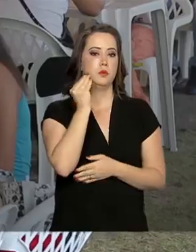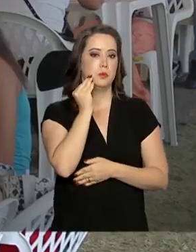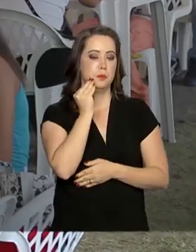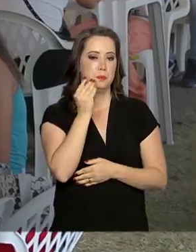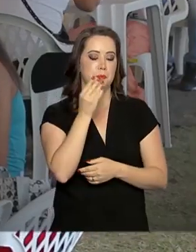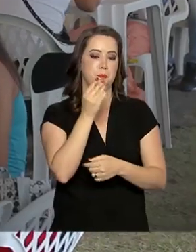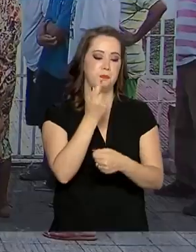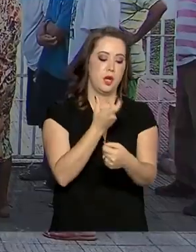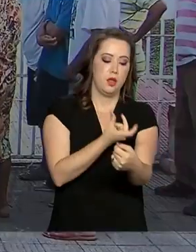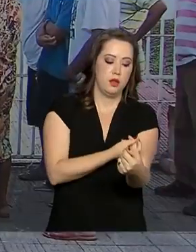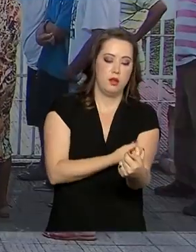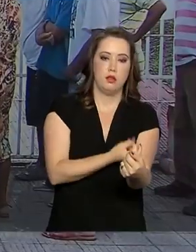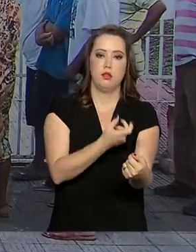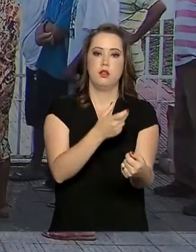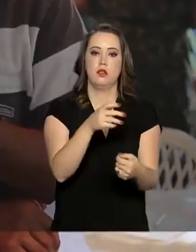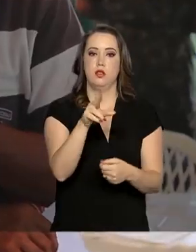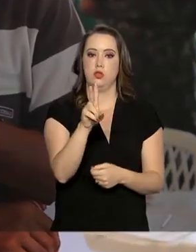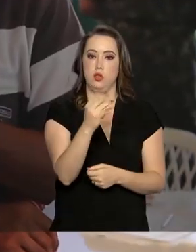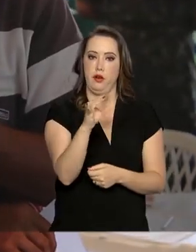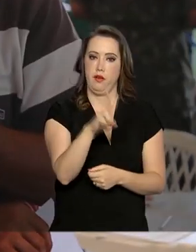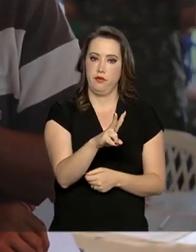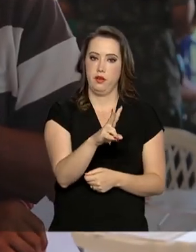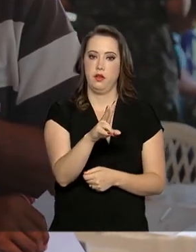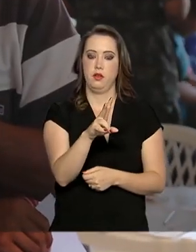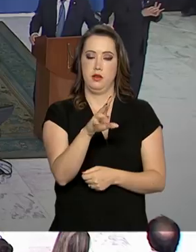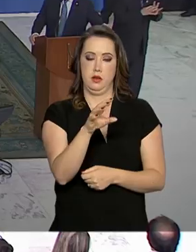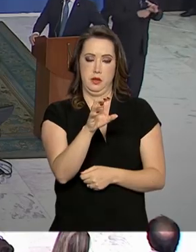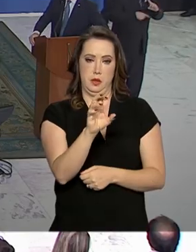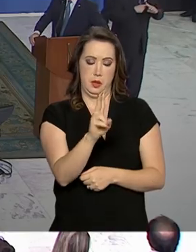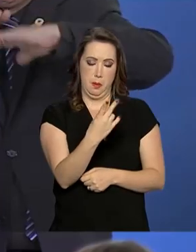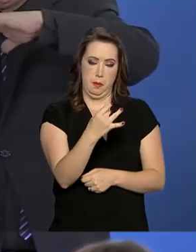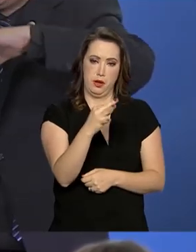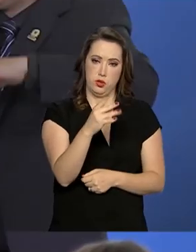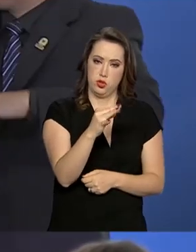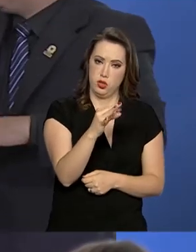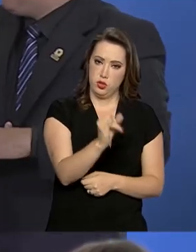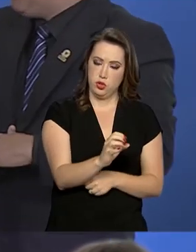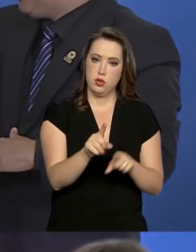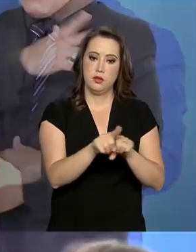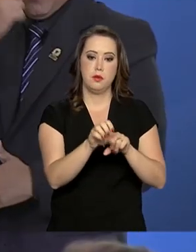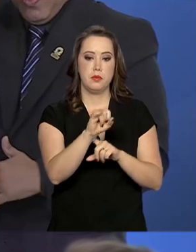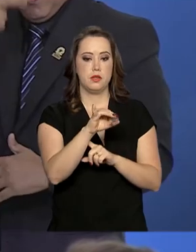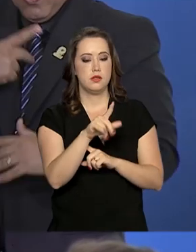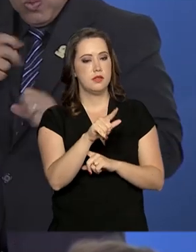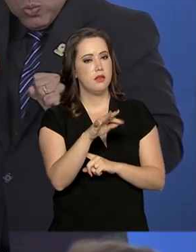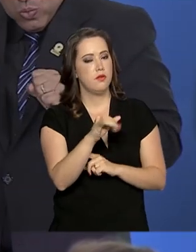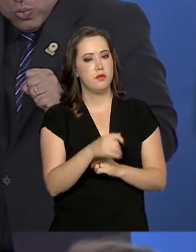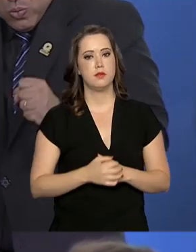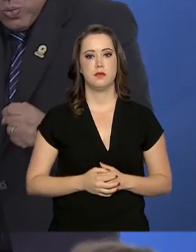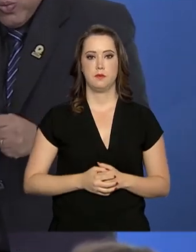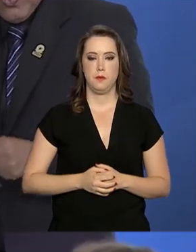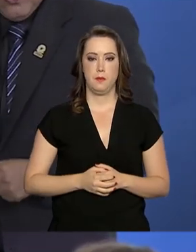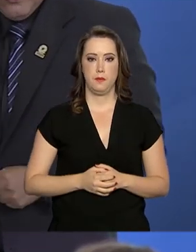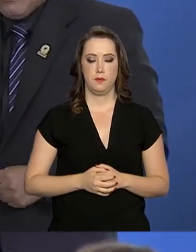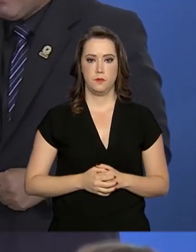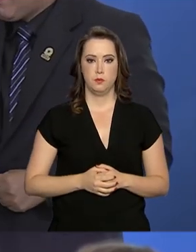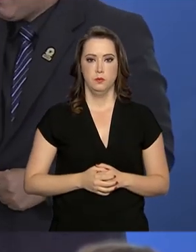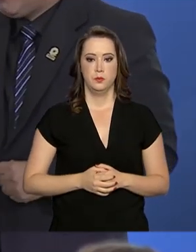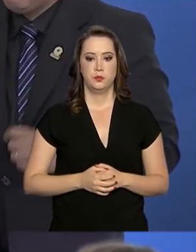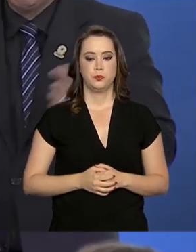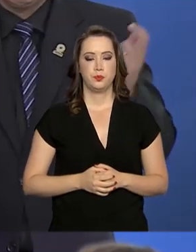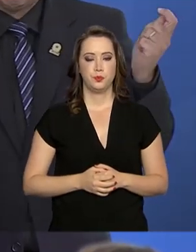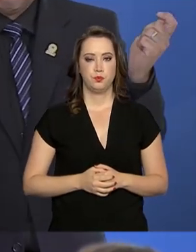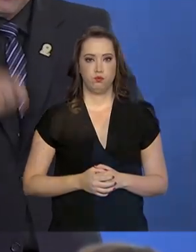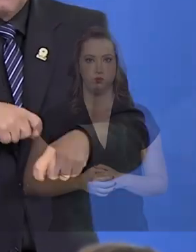HIV, hepatite e sífilis e são vacinados. Foi um esforço extraordinário que permitiu